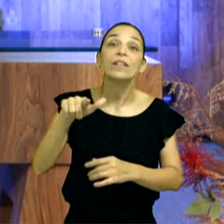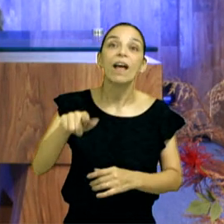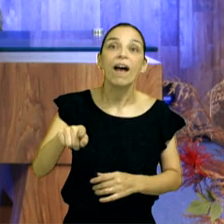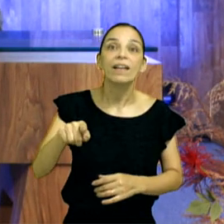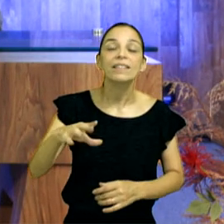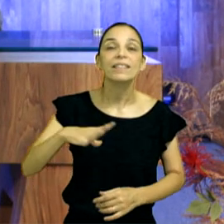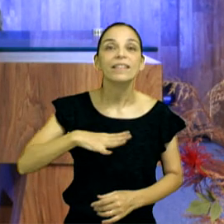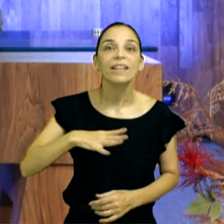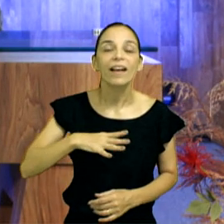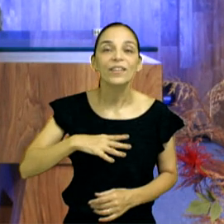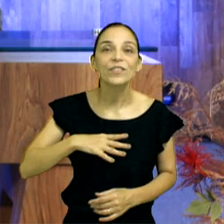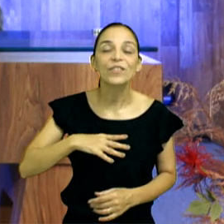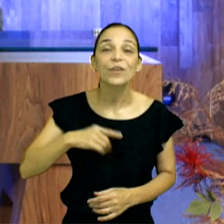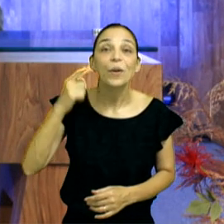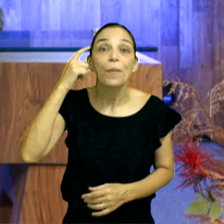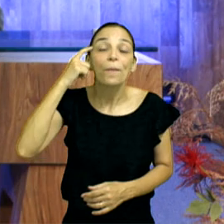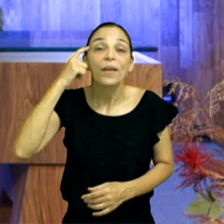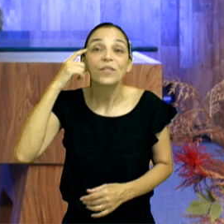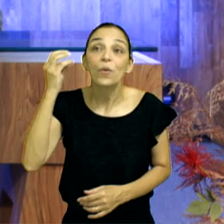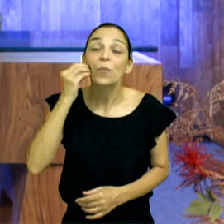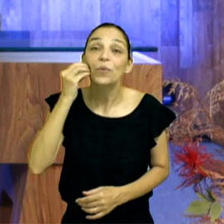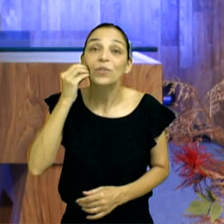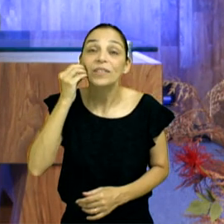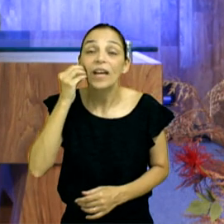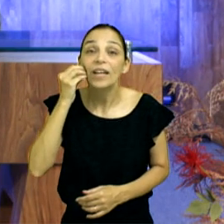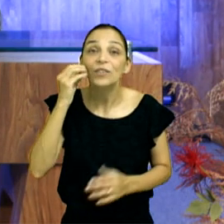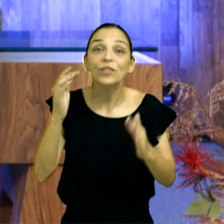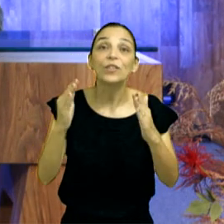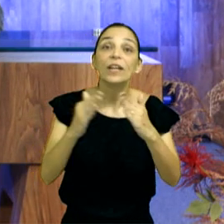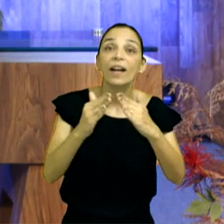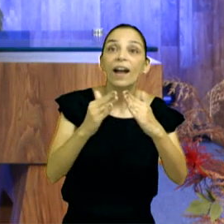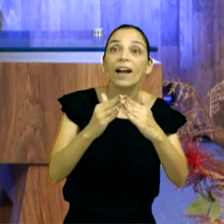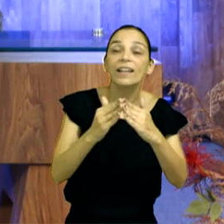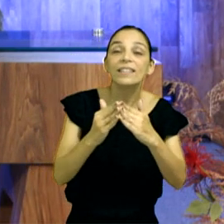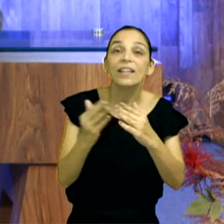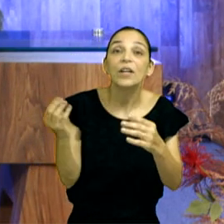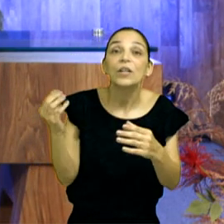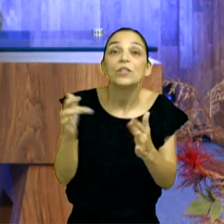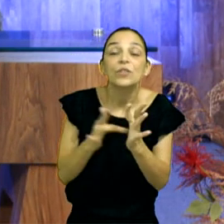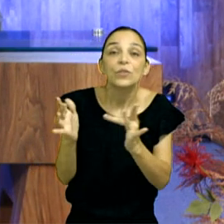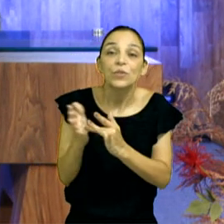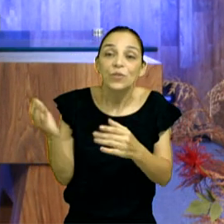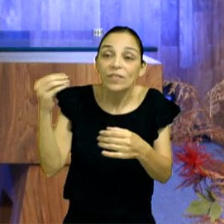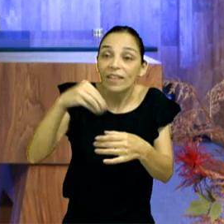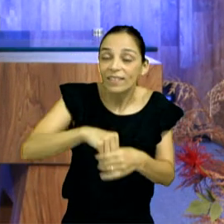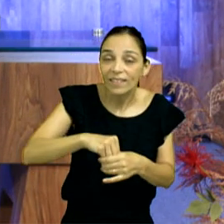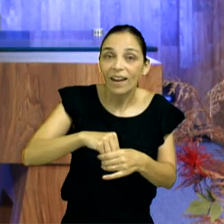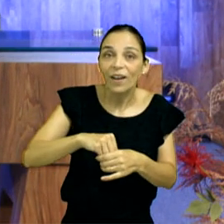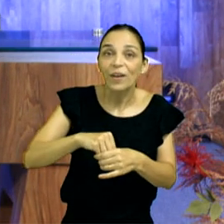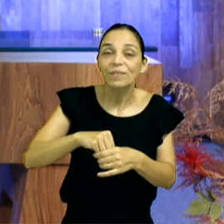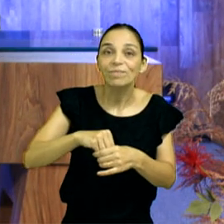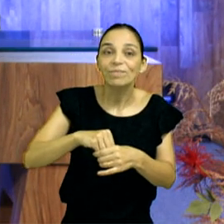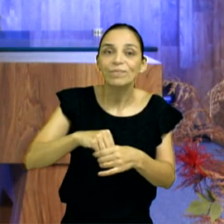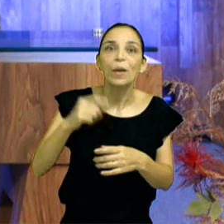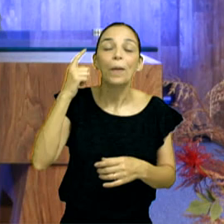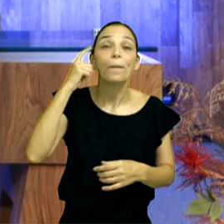Imagina, que oportunidade. Quer saber mais? Esse homem era leproso.